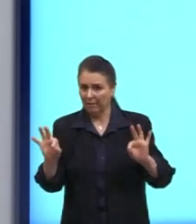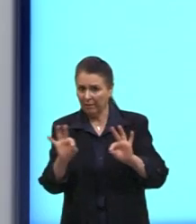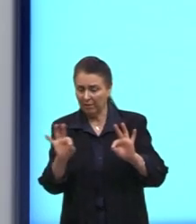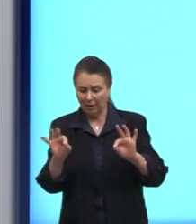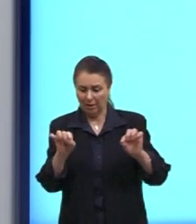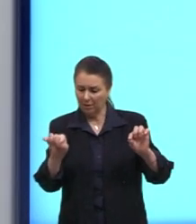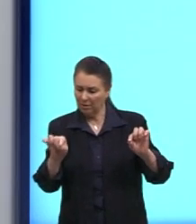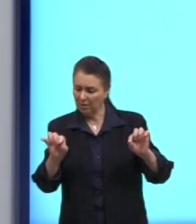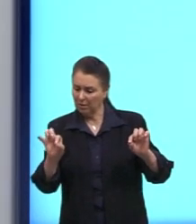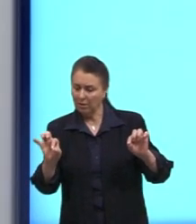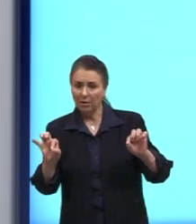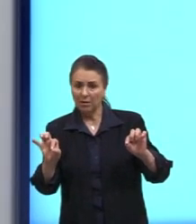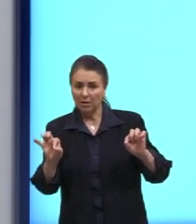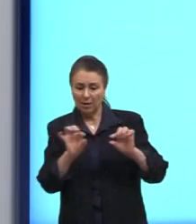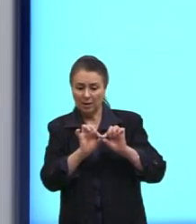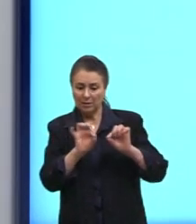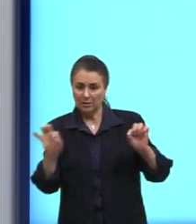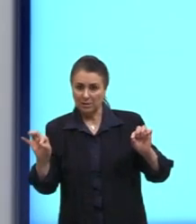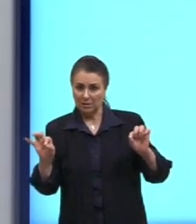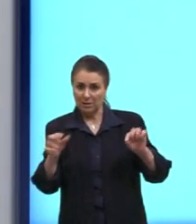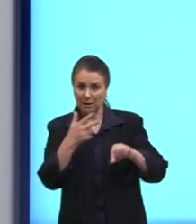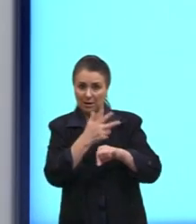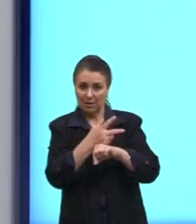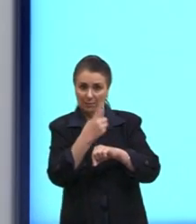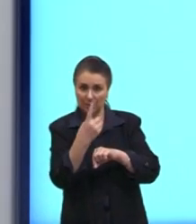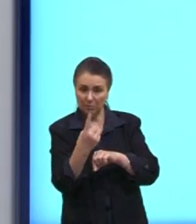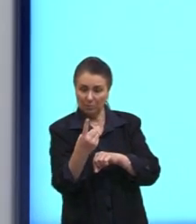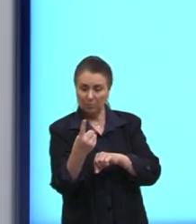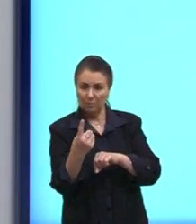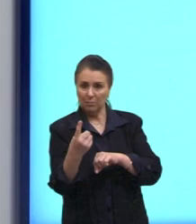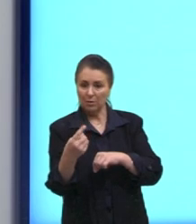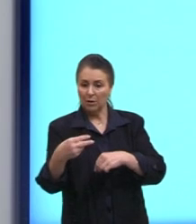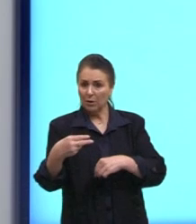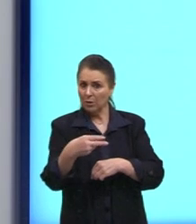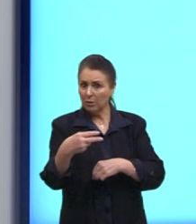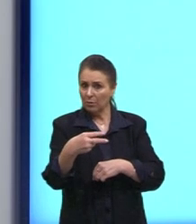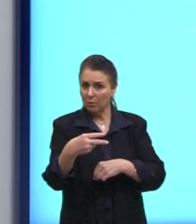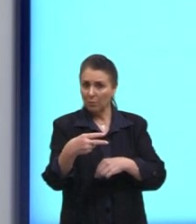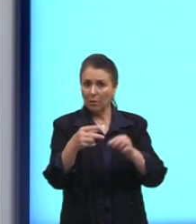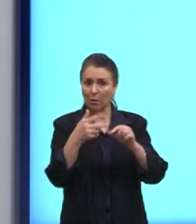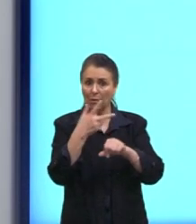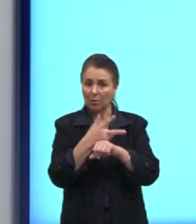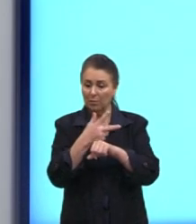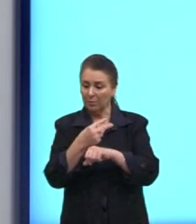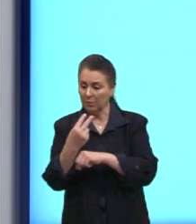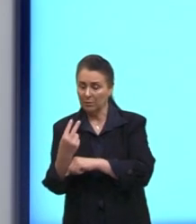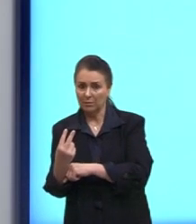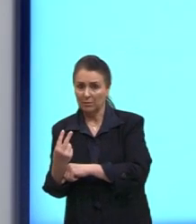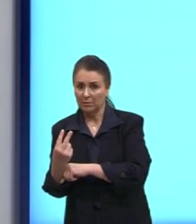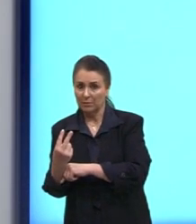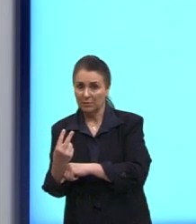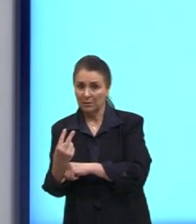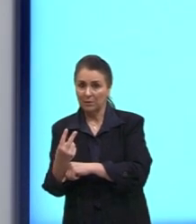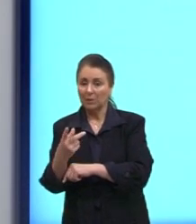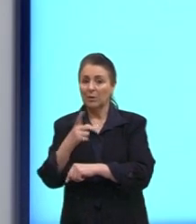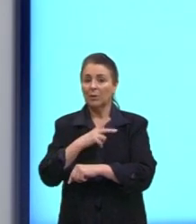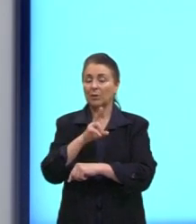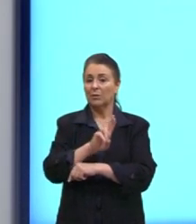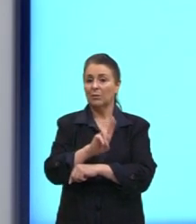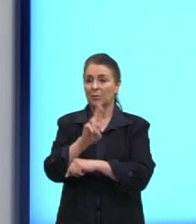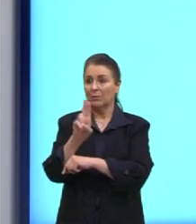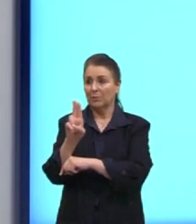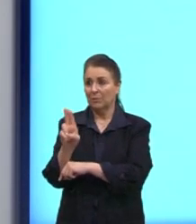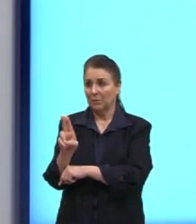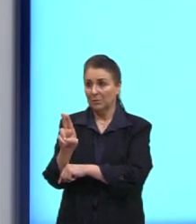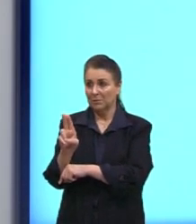distância que ela tem até a câmera 1, é a mesma distância que ela tem até a câmera 2. Então, nós chamamos aqui, eu